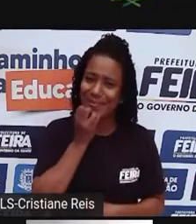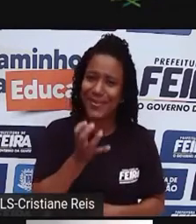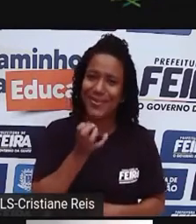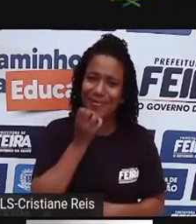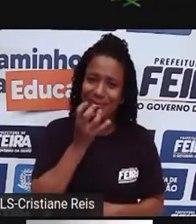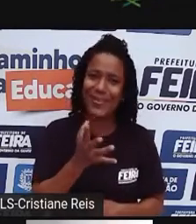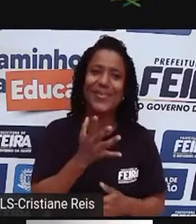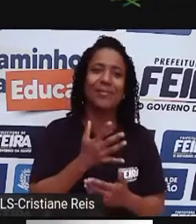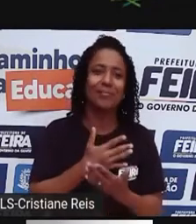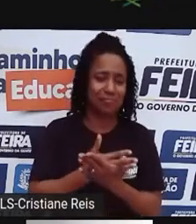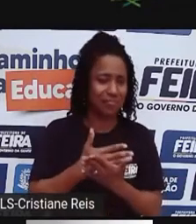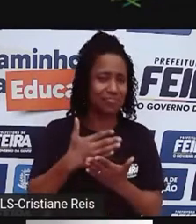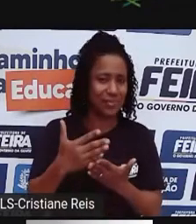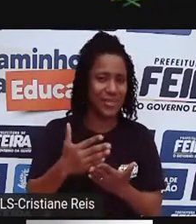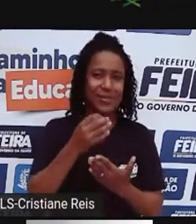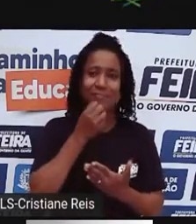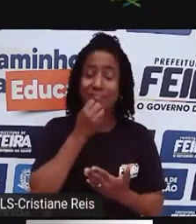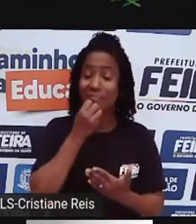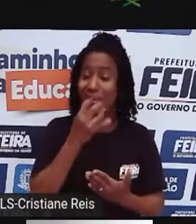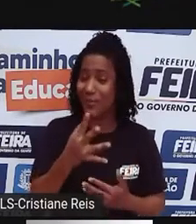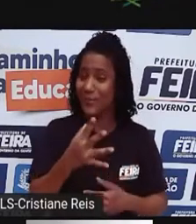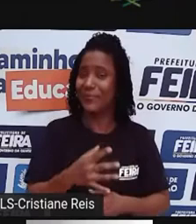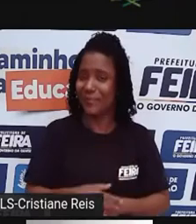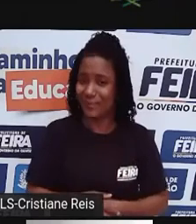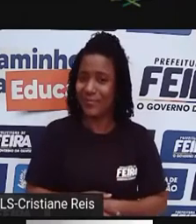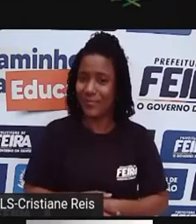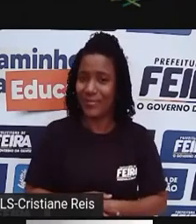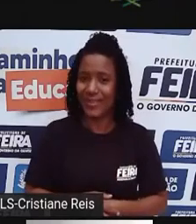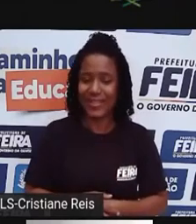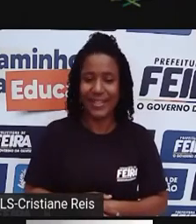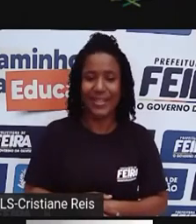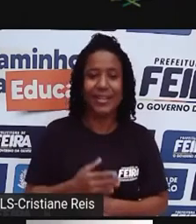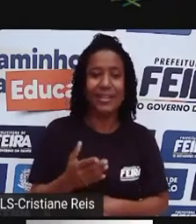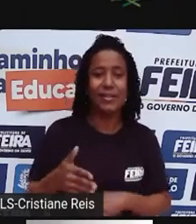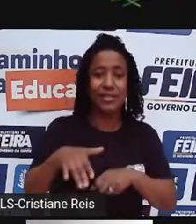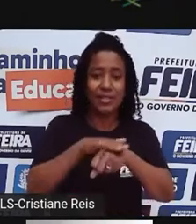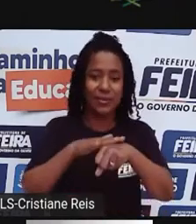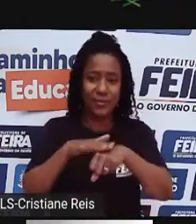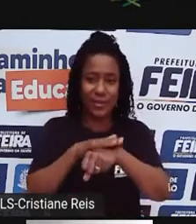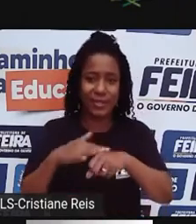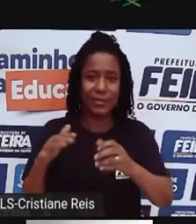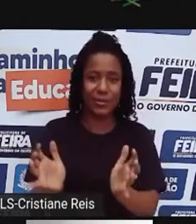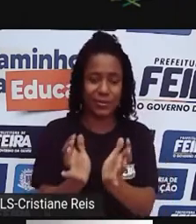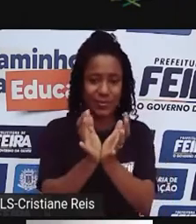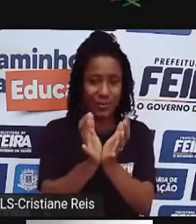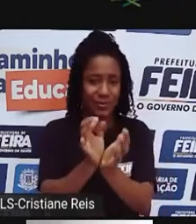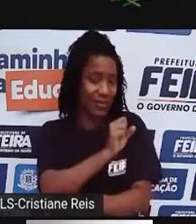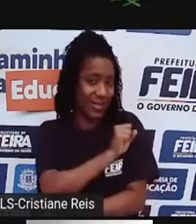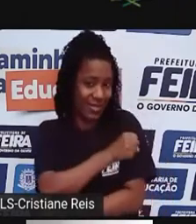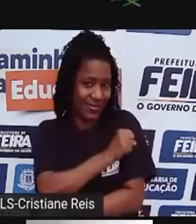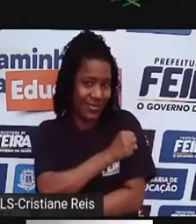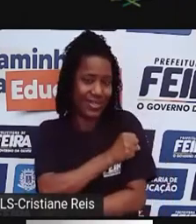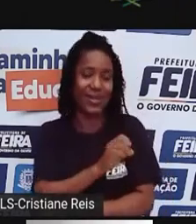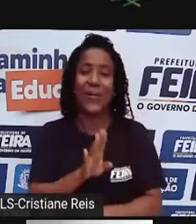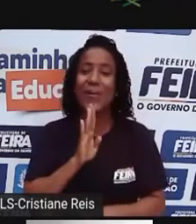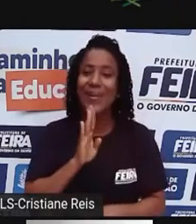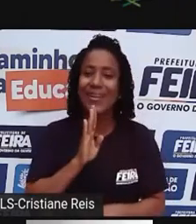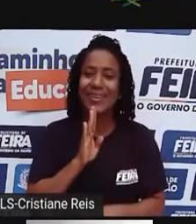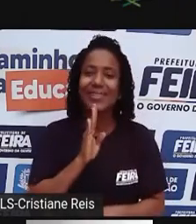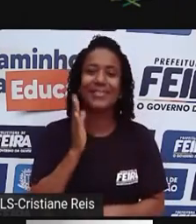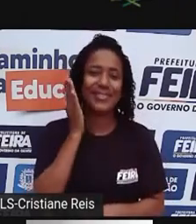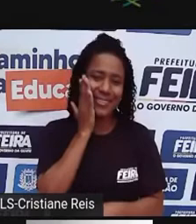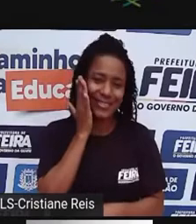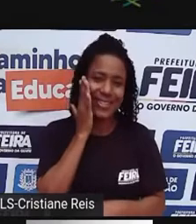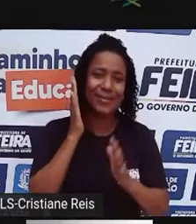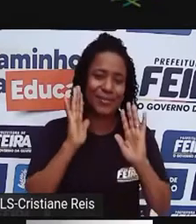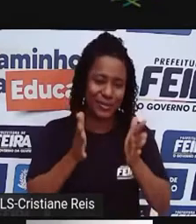maravilhosa. Eduardo, a gente está aqui conversando com o pessoal do oitavo ano e eu tenho certeza que eles já sabem um pouco, já tiveram